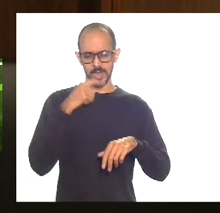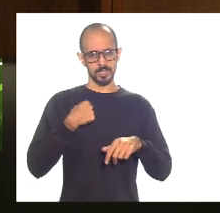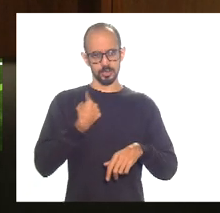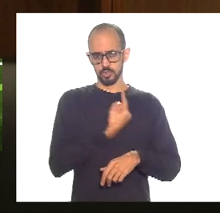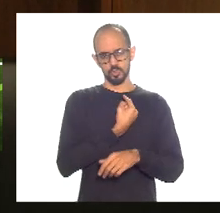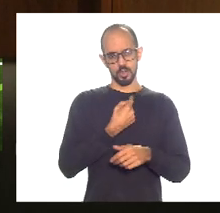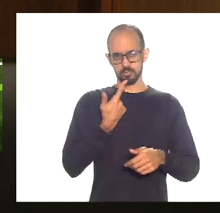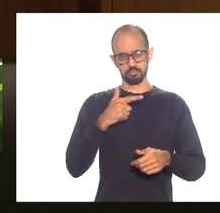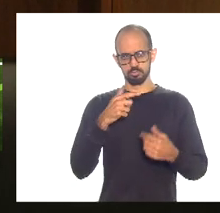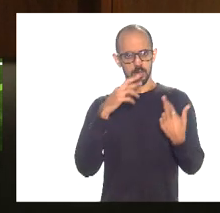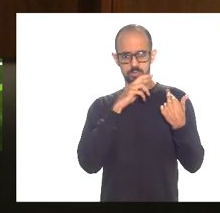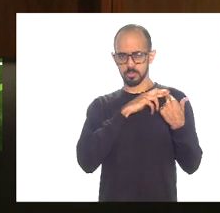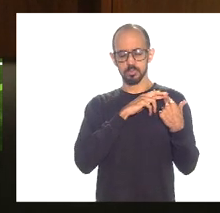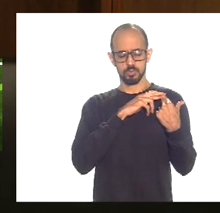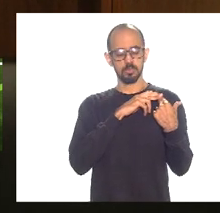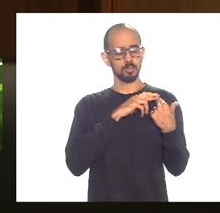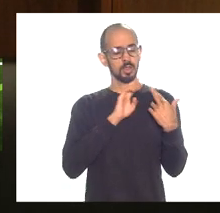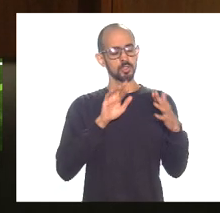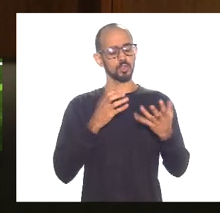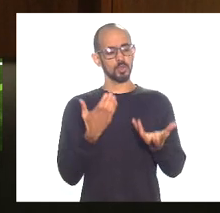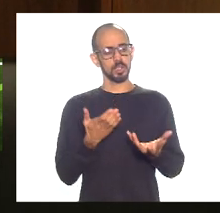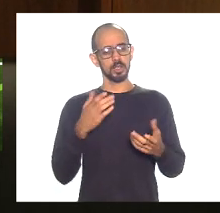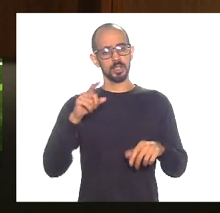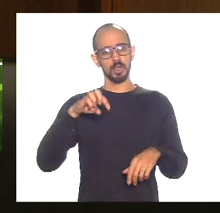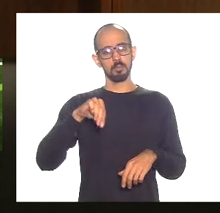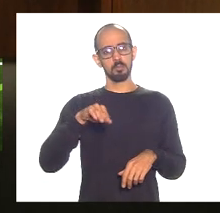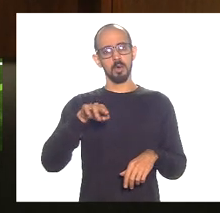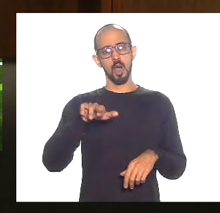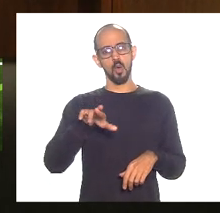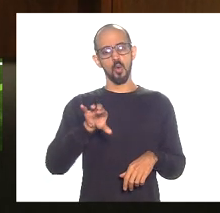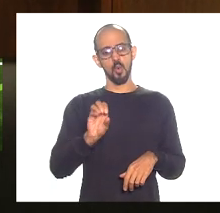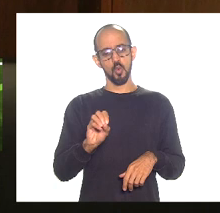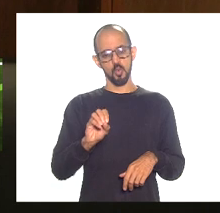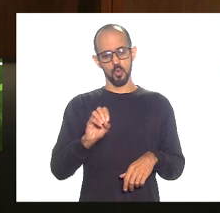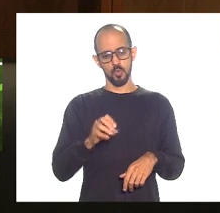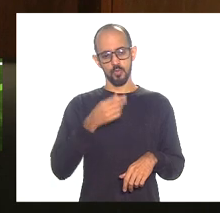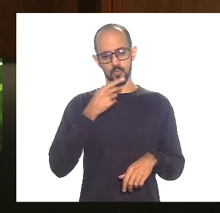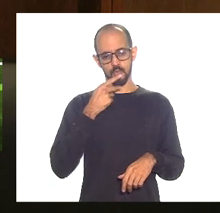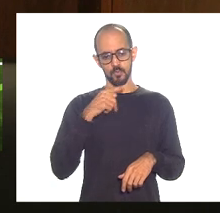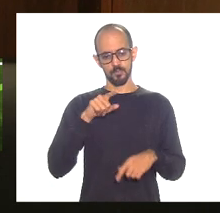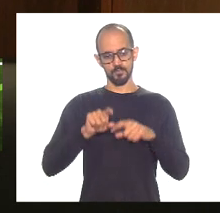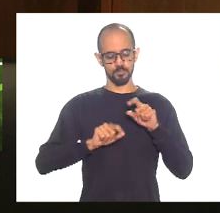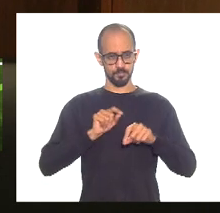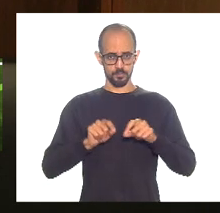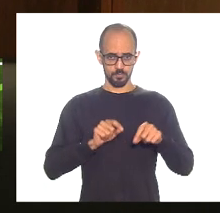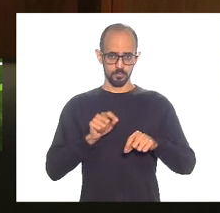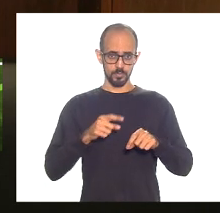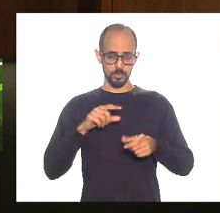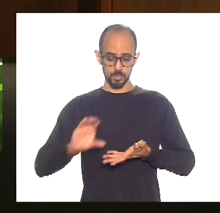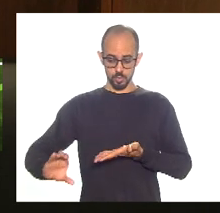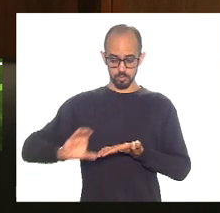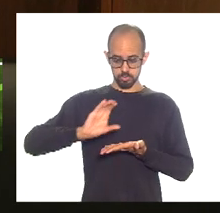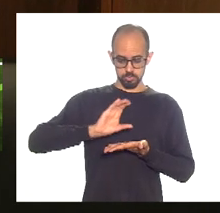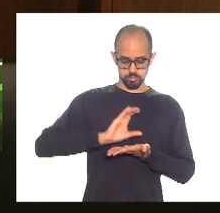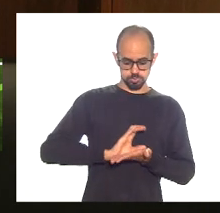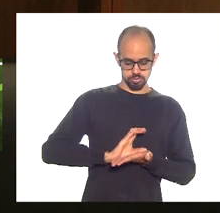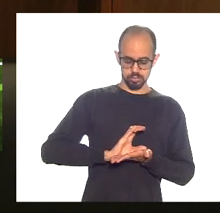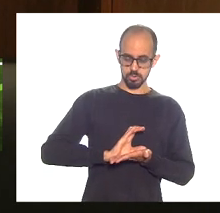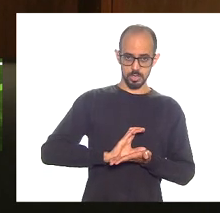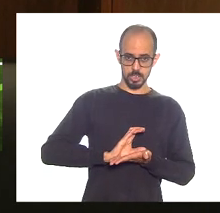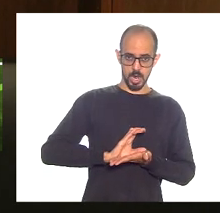Então, queria, Mauro, para a sua reflexão, dizer que a nossa receita em 17 foi da ordem de 50